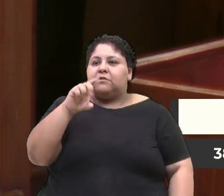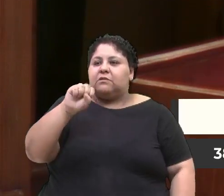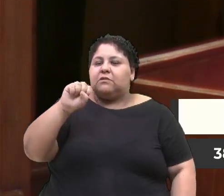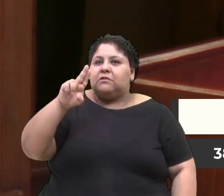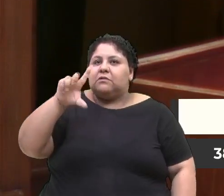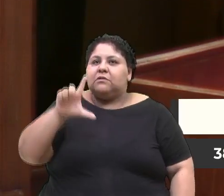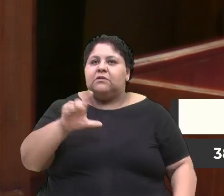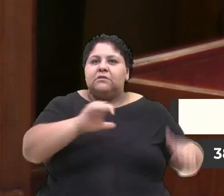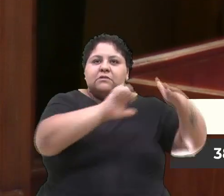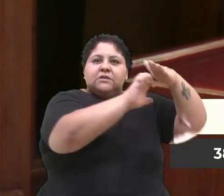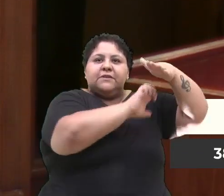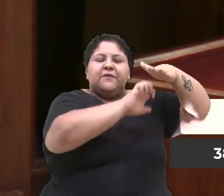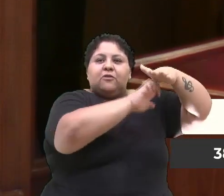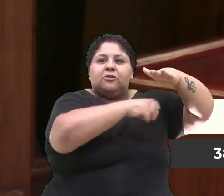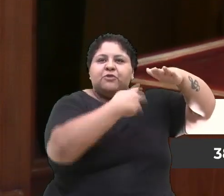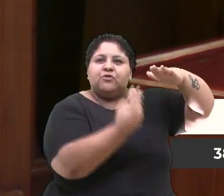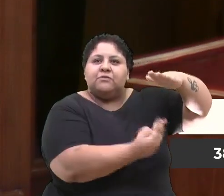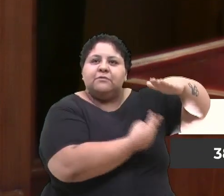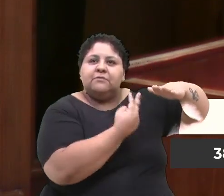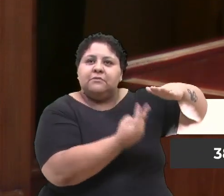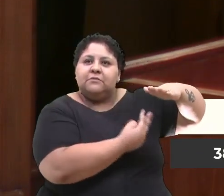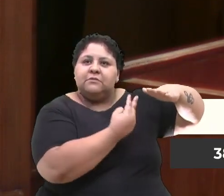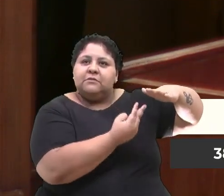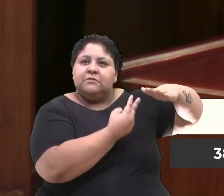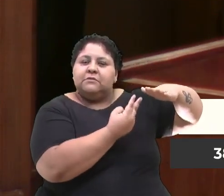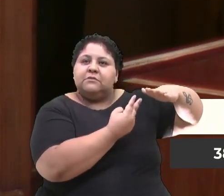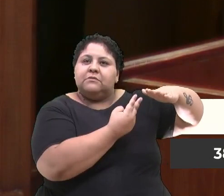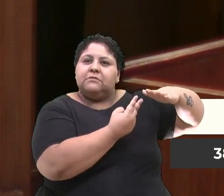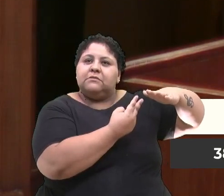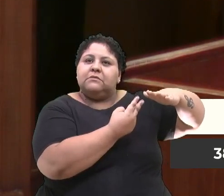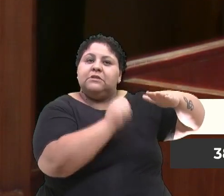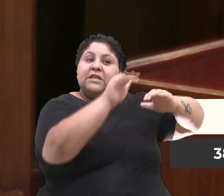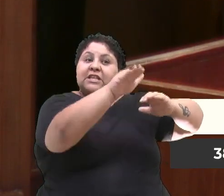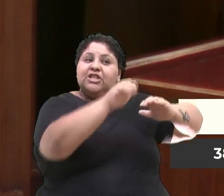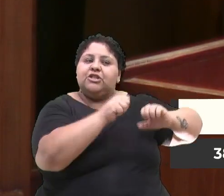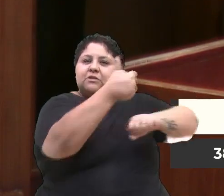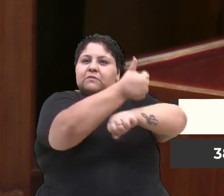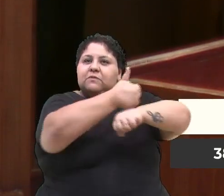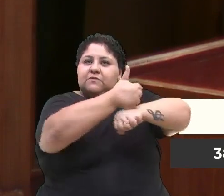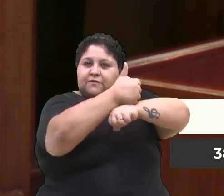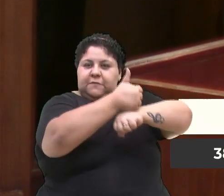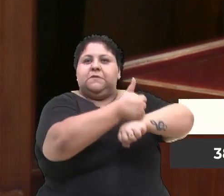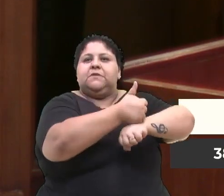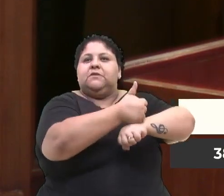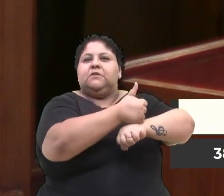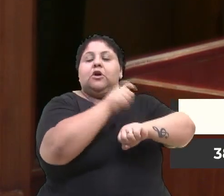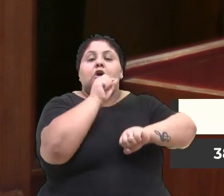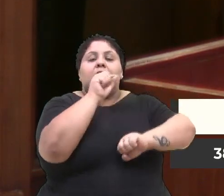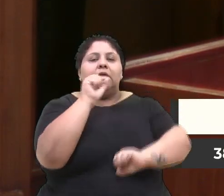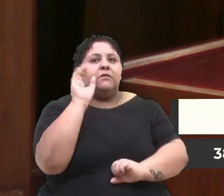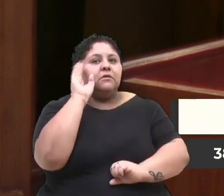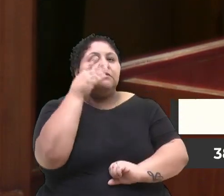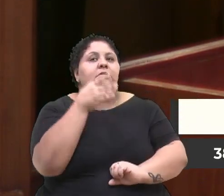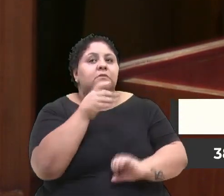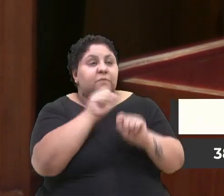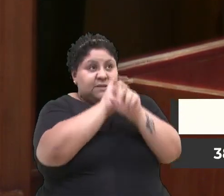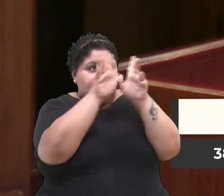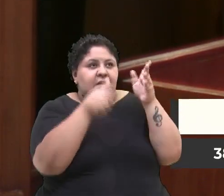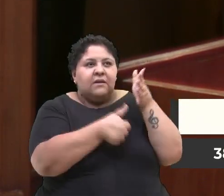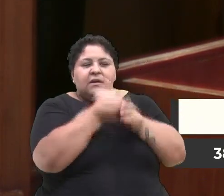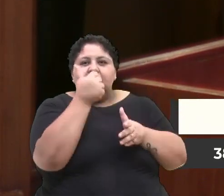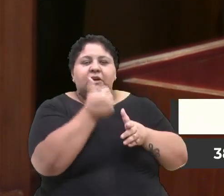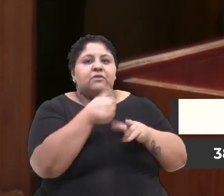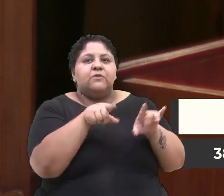terceirizada que contrata esses profissionais. O que acontece, para esclarecer melhor os